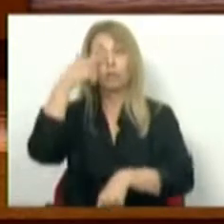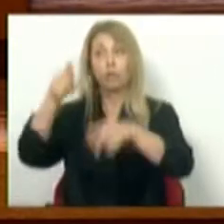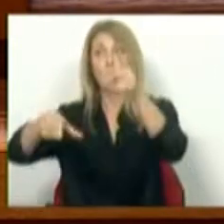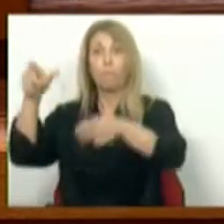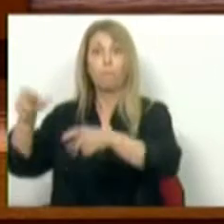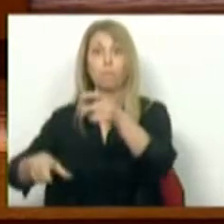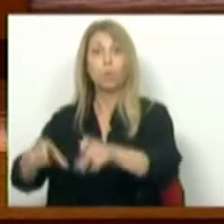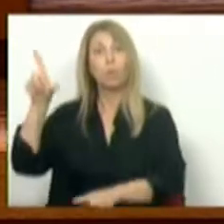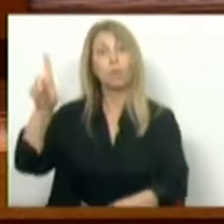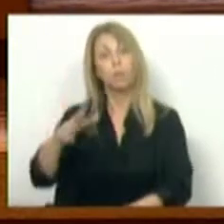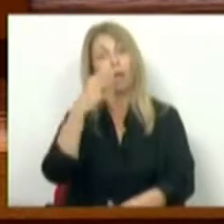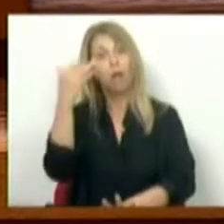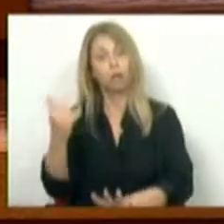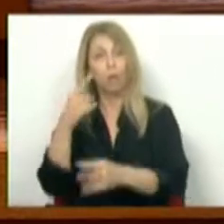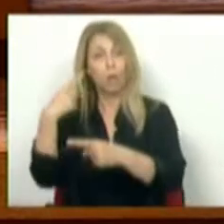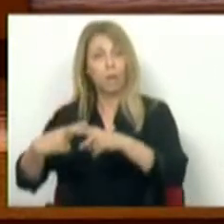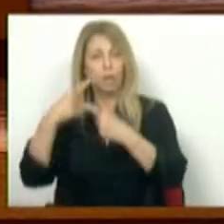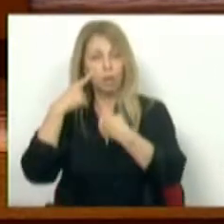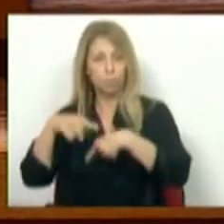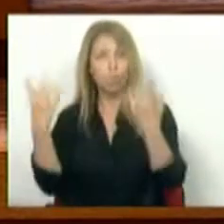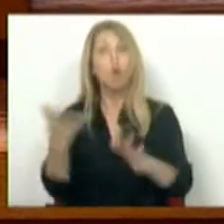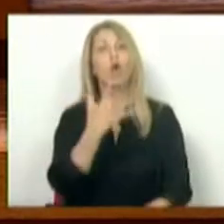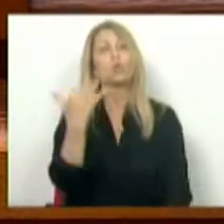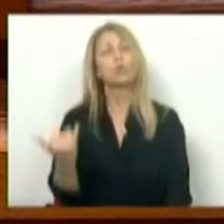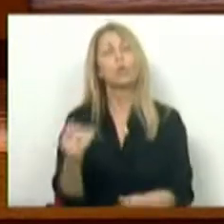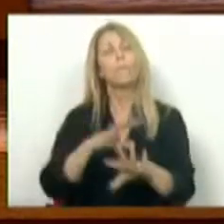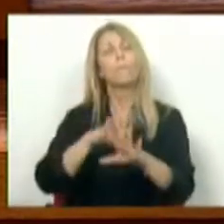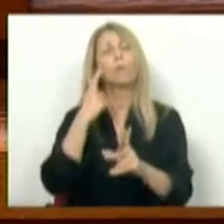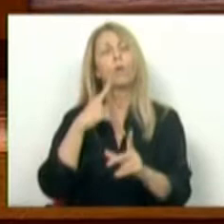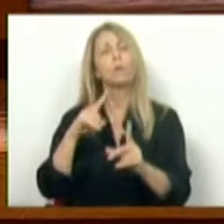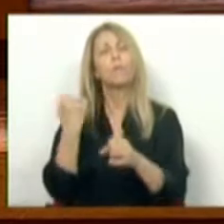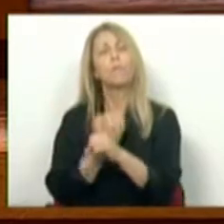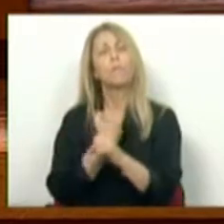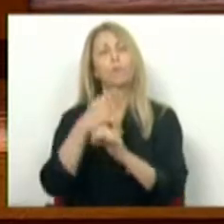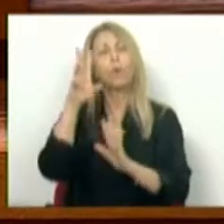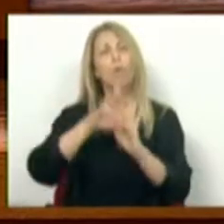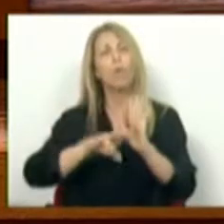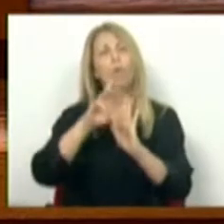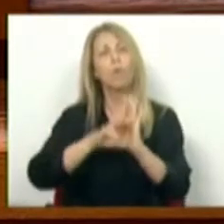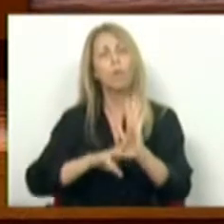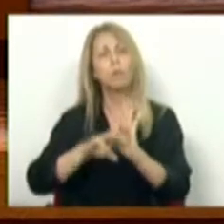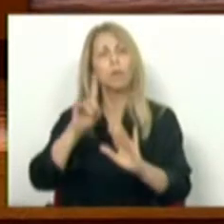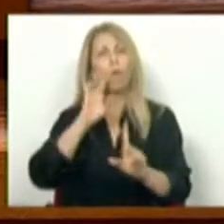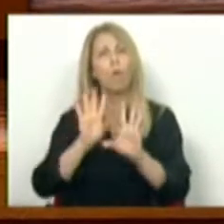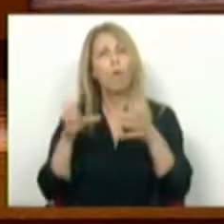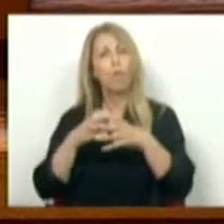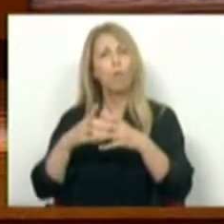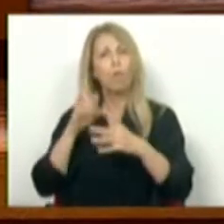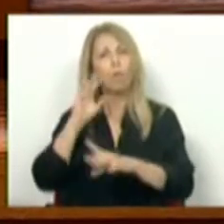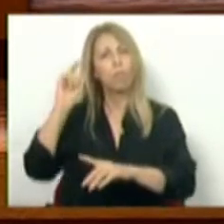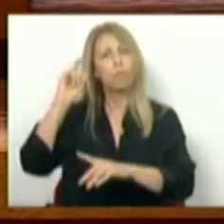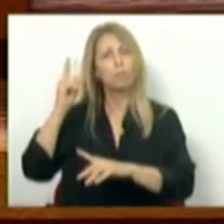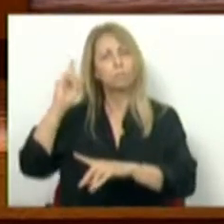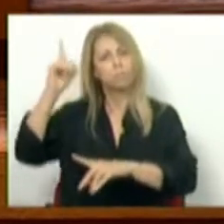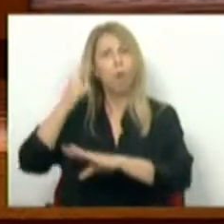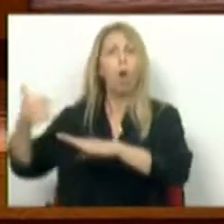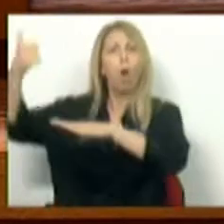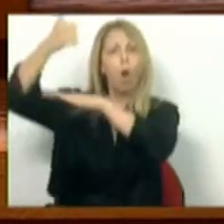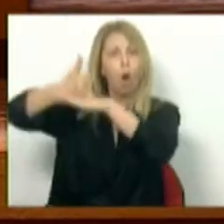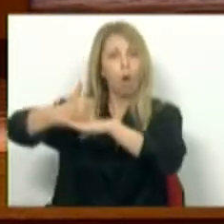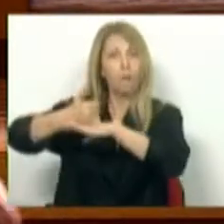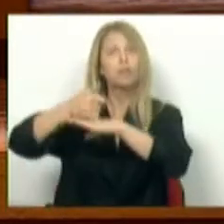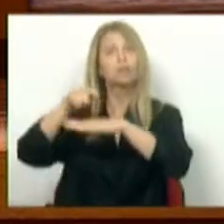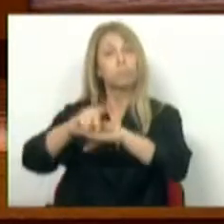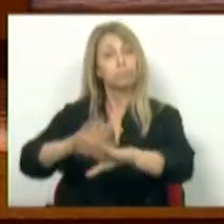O segundo ponto é a garantia da independência na função de regulação das ordens. Aqui propomos reforçar as competências regulatórias do órgão de